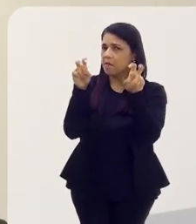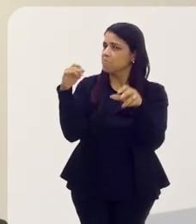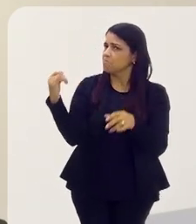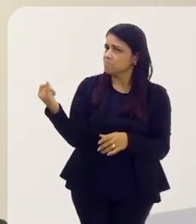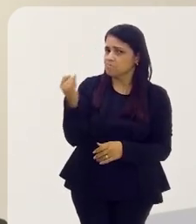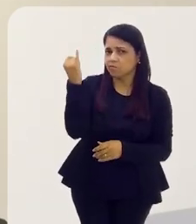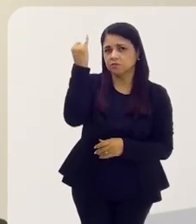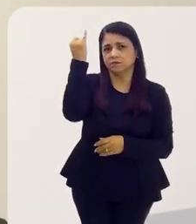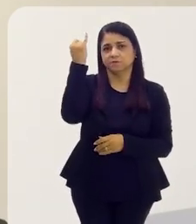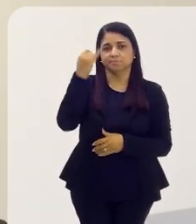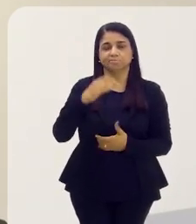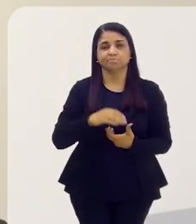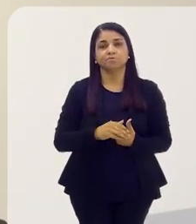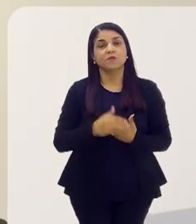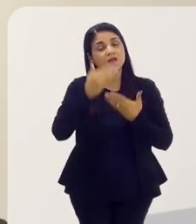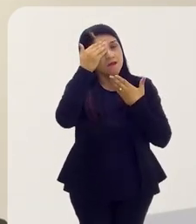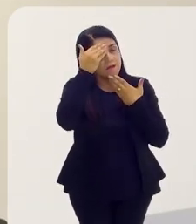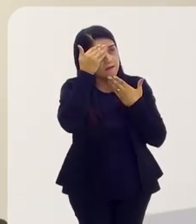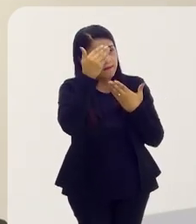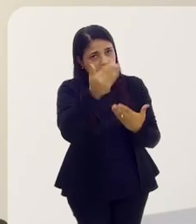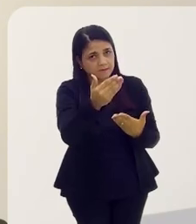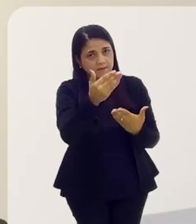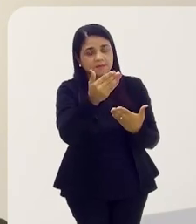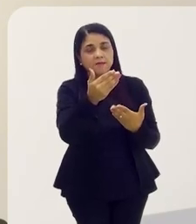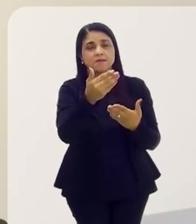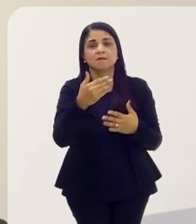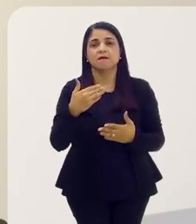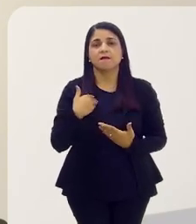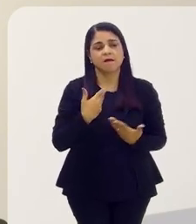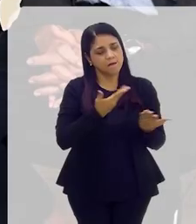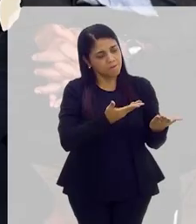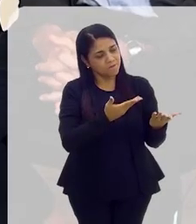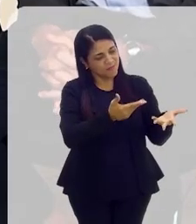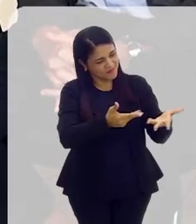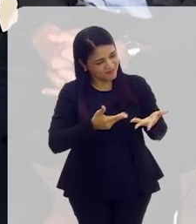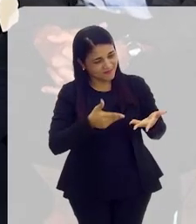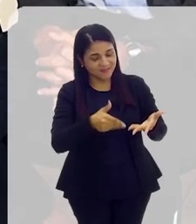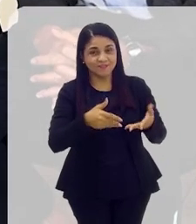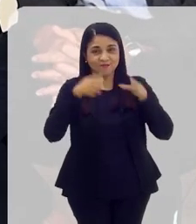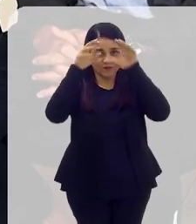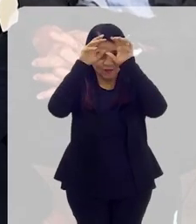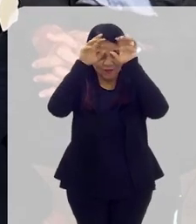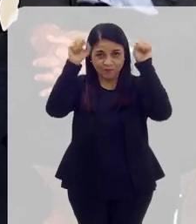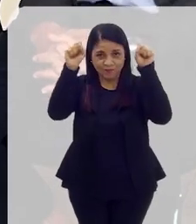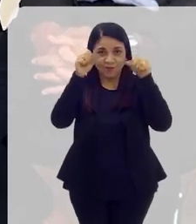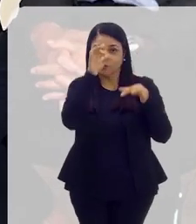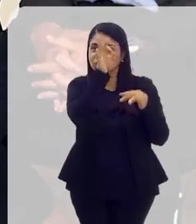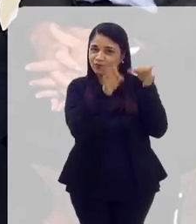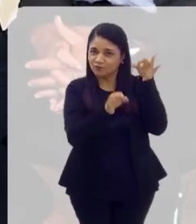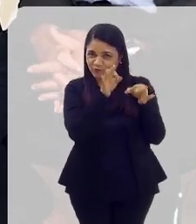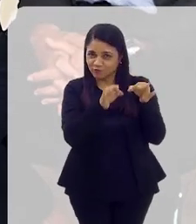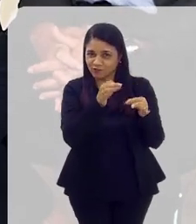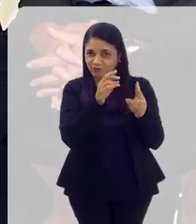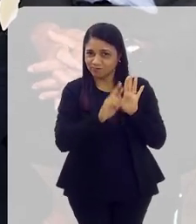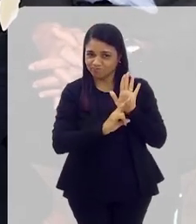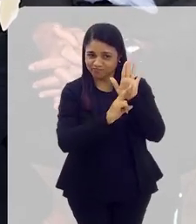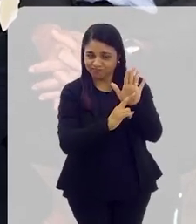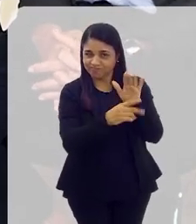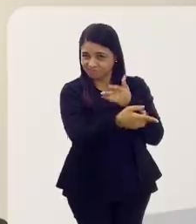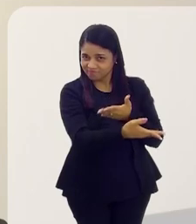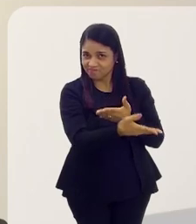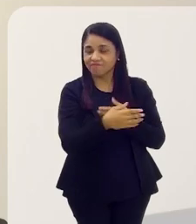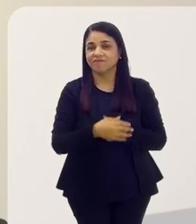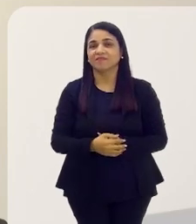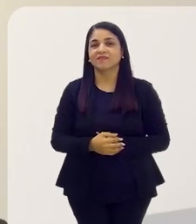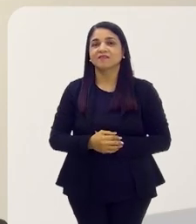relevante. E agradecer também a presença aqui do nosso Tribunal de Justiça. Quero dizer que,